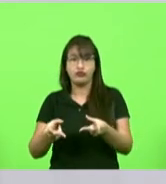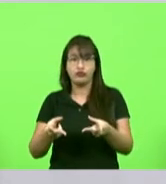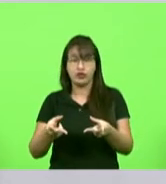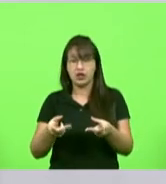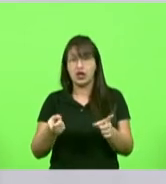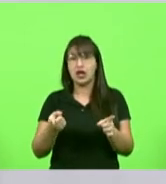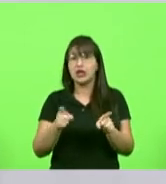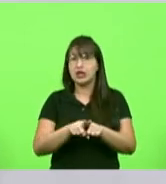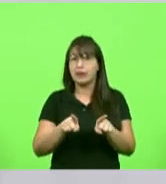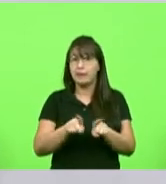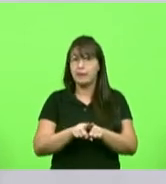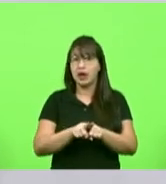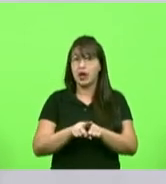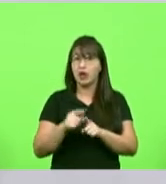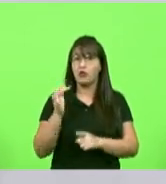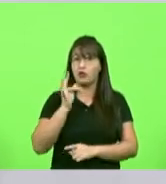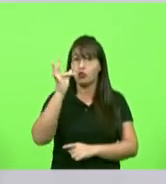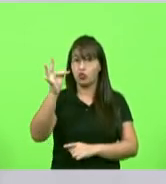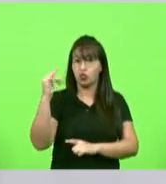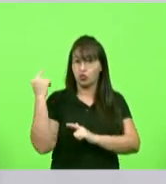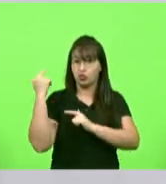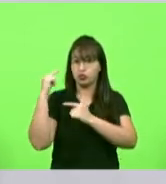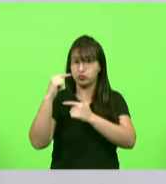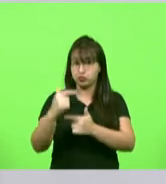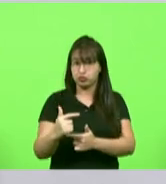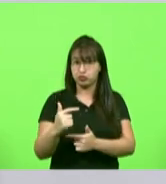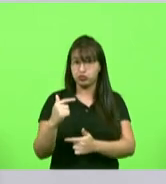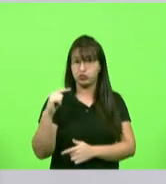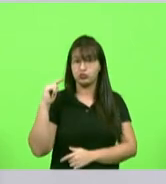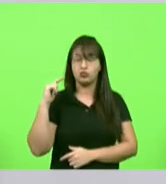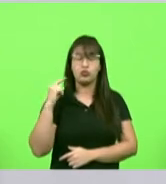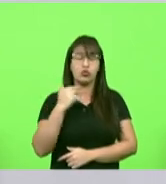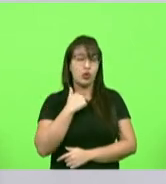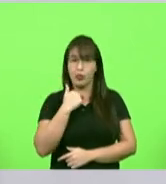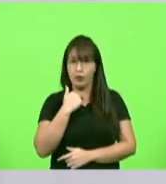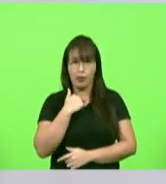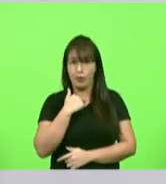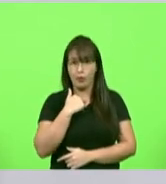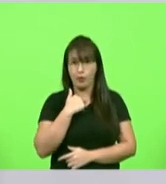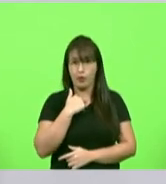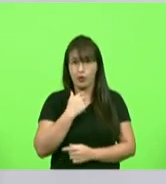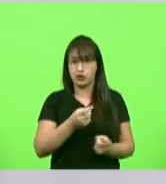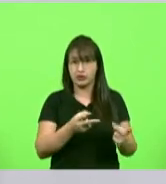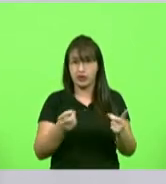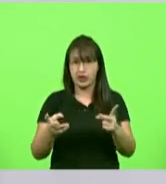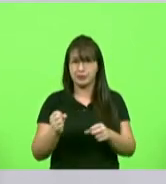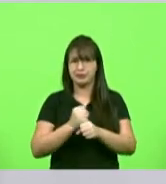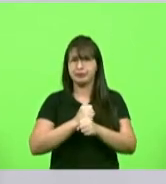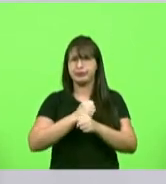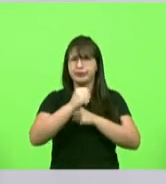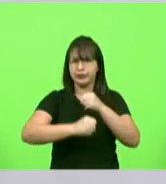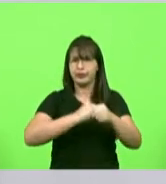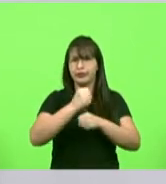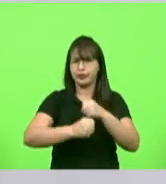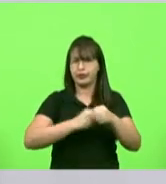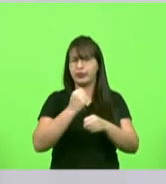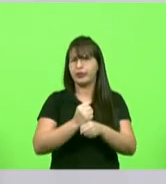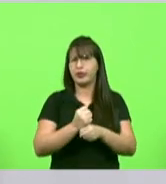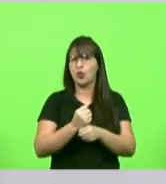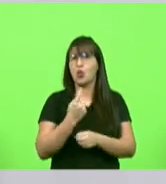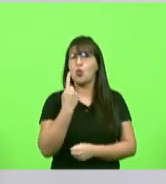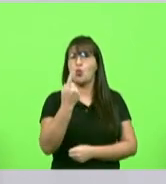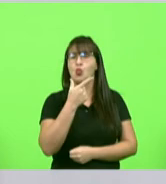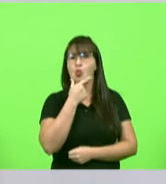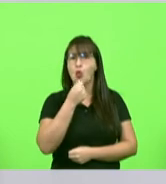as próximas gerações poderiam comercializar essas terras anos depois um juiz que estava na comarca em Campos Novos